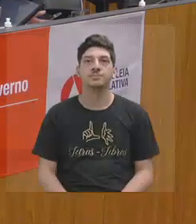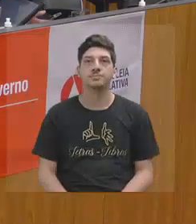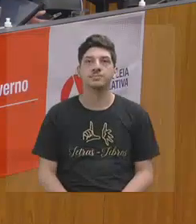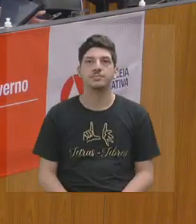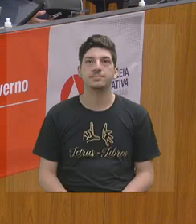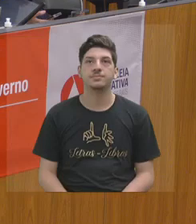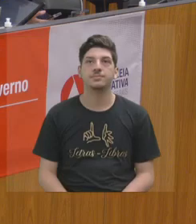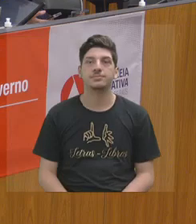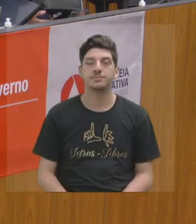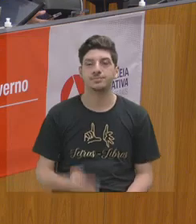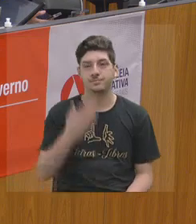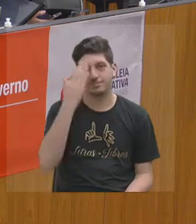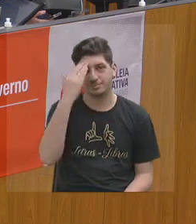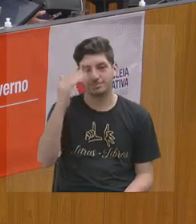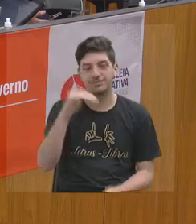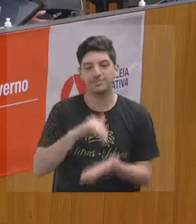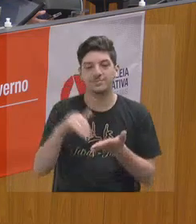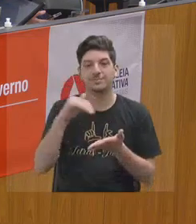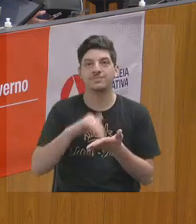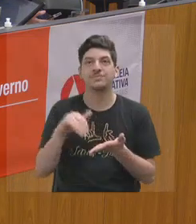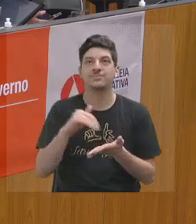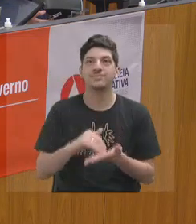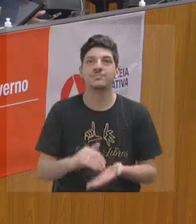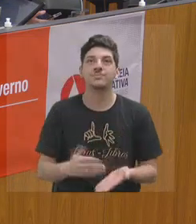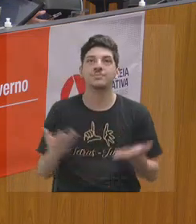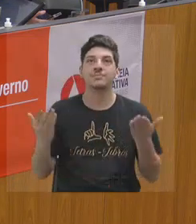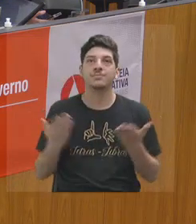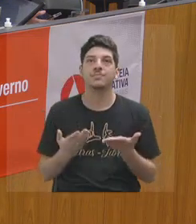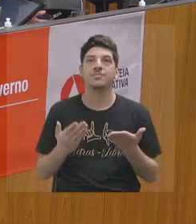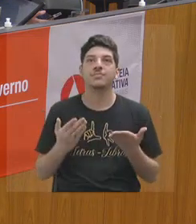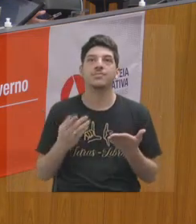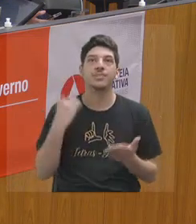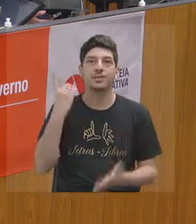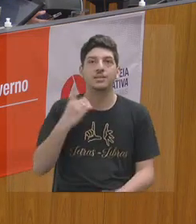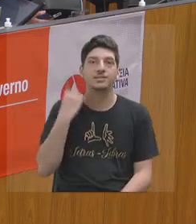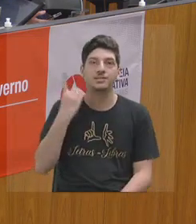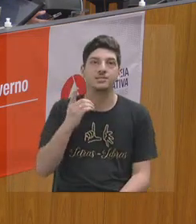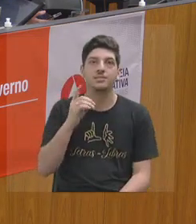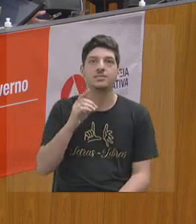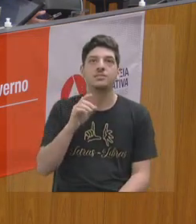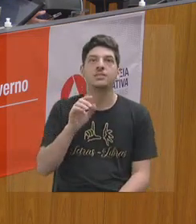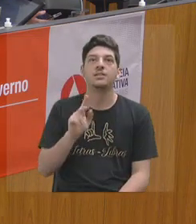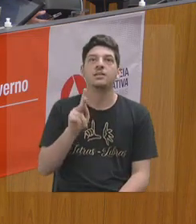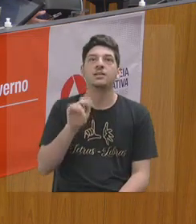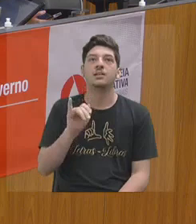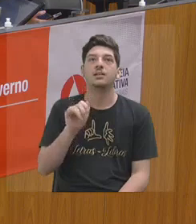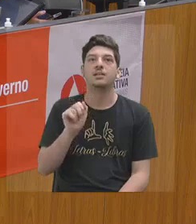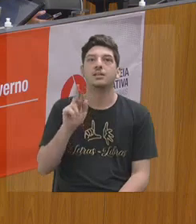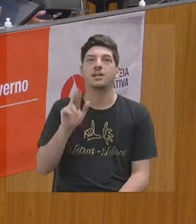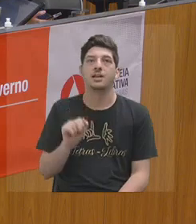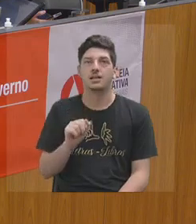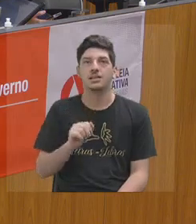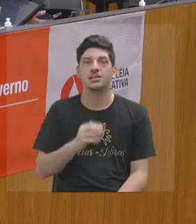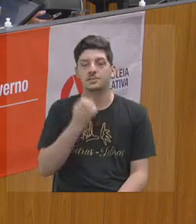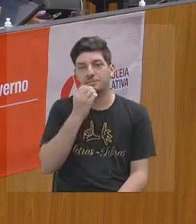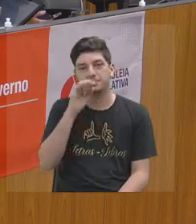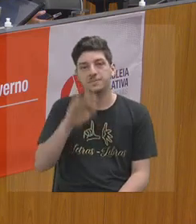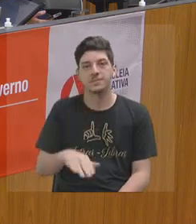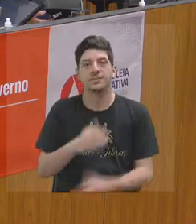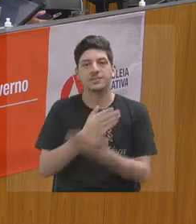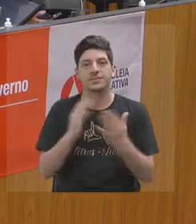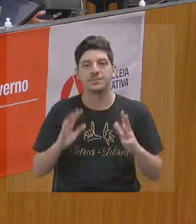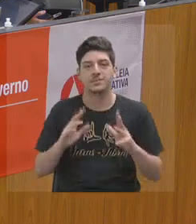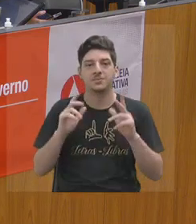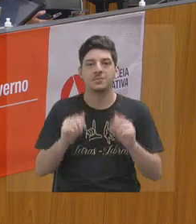Obrigada, secretário, pelas considerações. Passo a palavra agora à deputada Chiara Biondini. Boa tarde a todos, boa tarde,